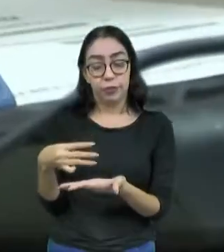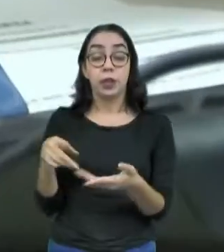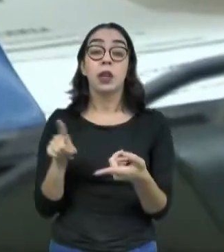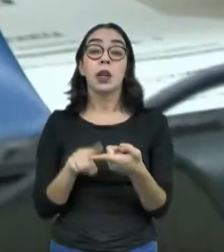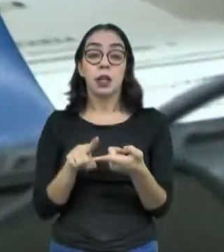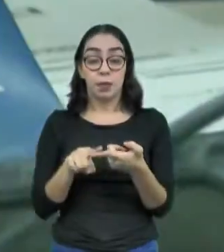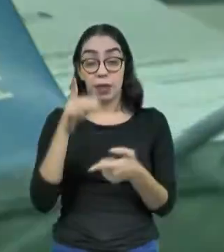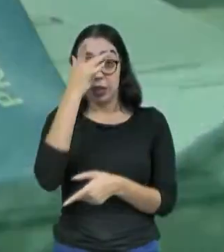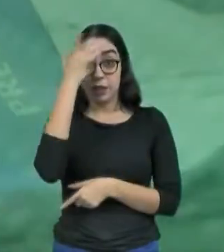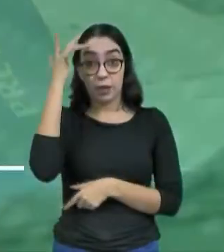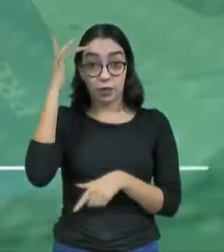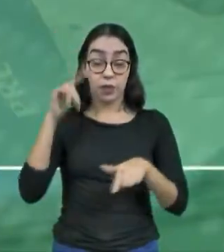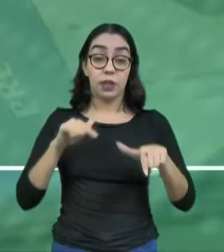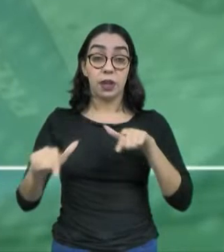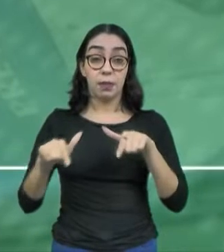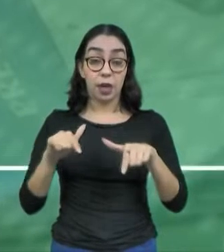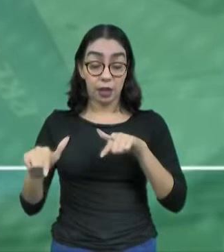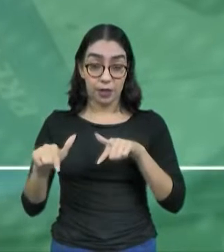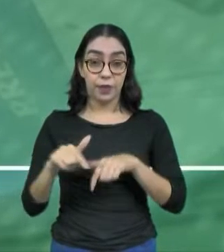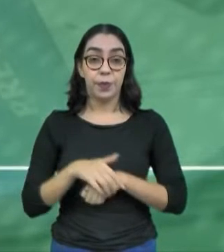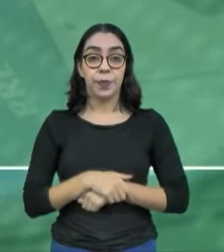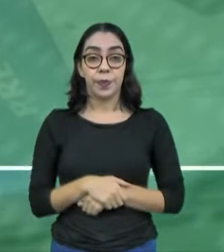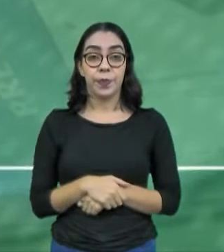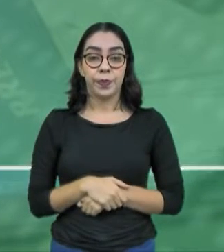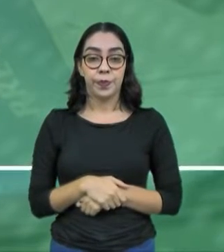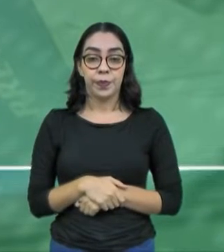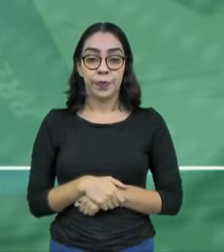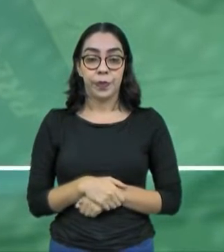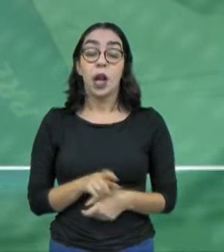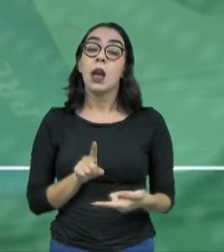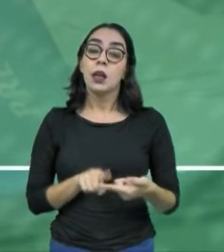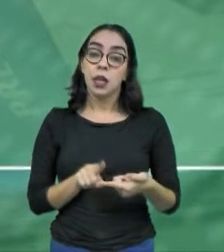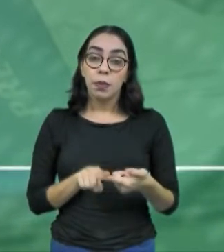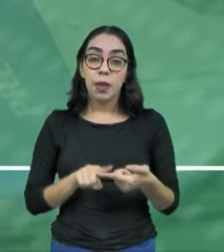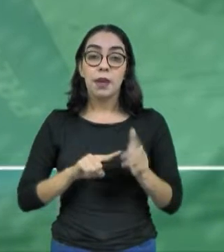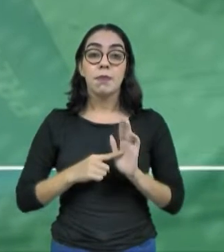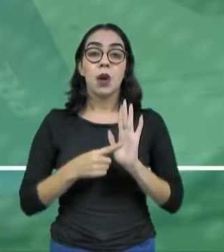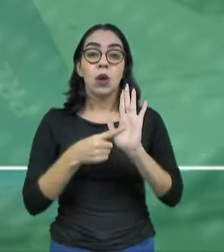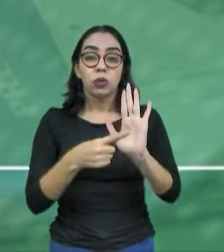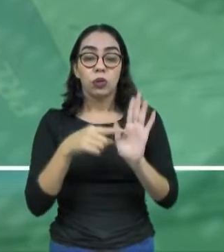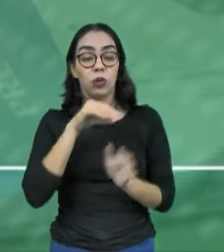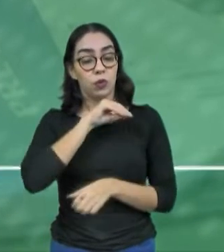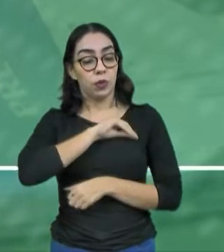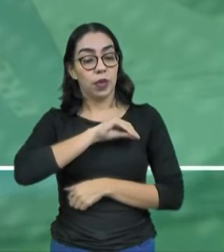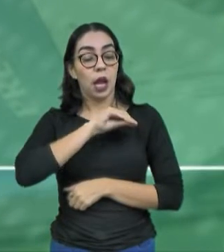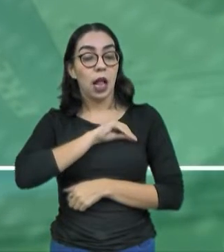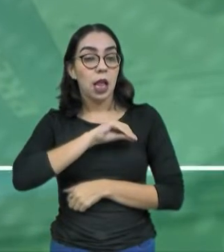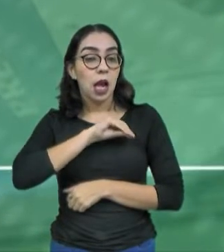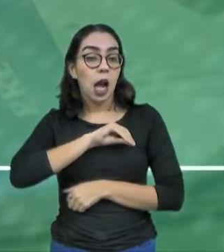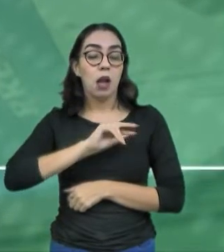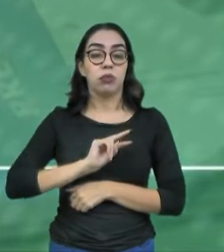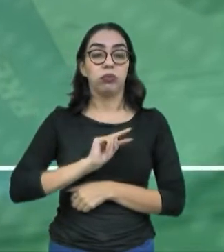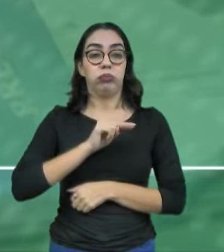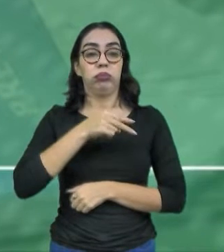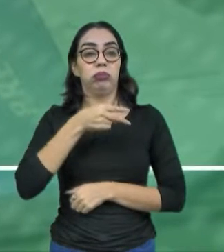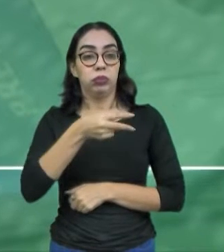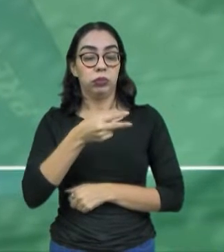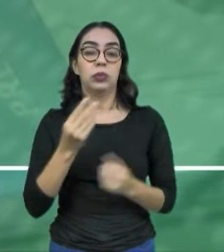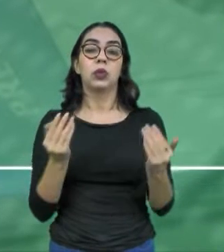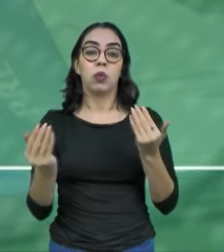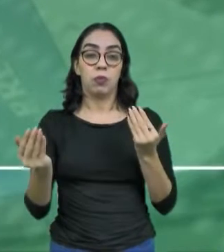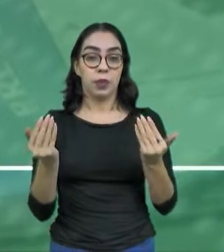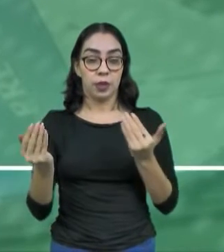Os dados são da PNAD contínua que mostraram também que o rendimento do brasileiro cresceu tanto na comparação trimestral, 3